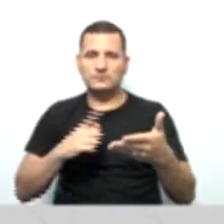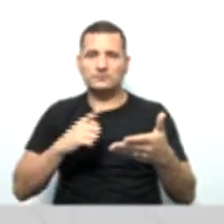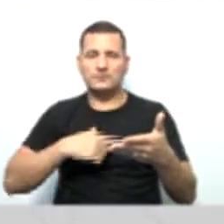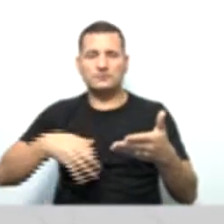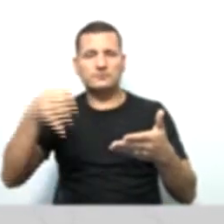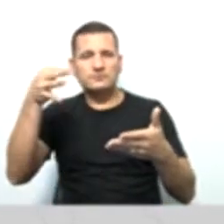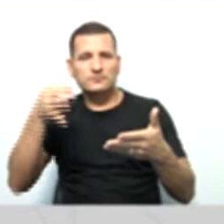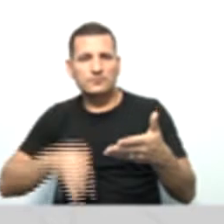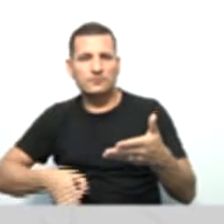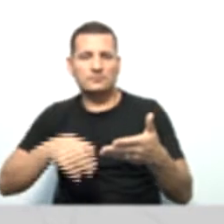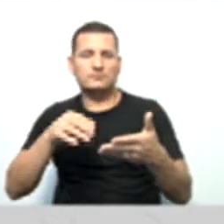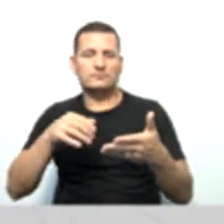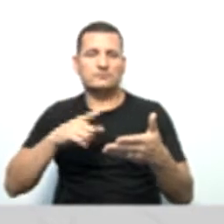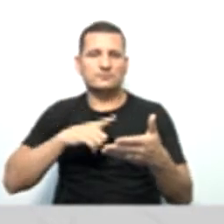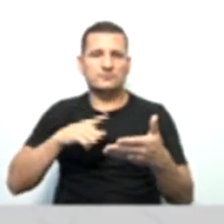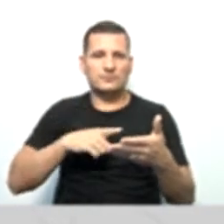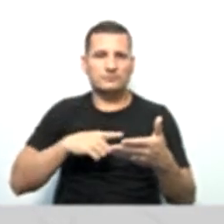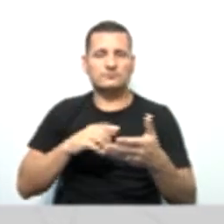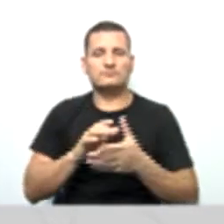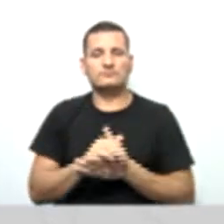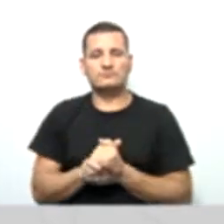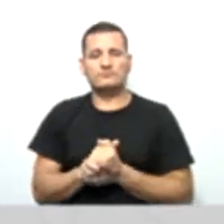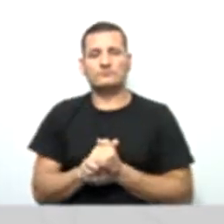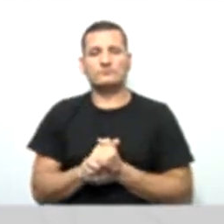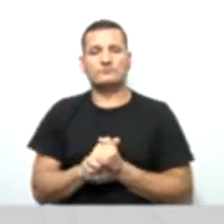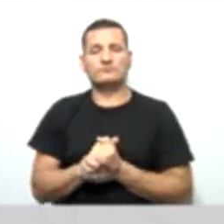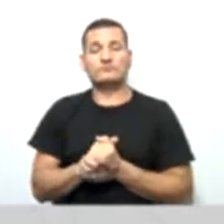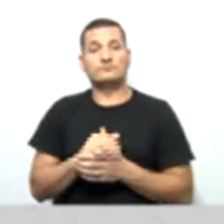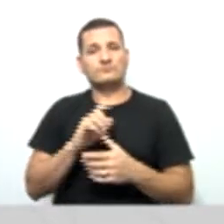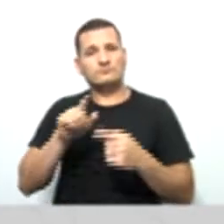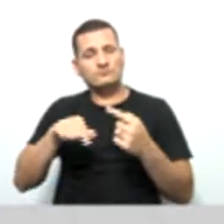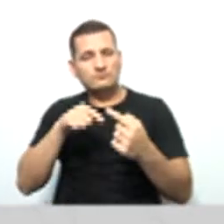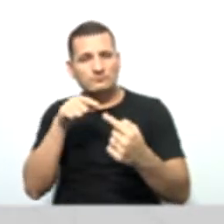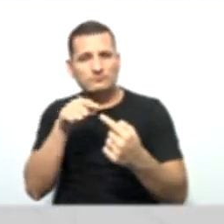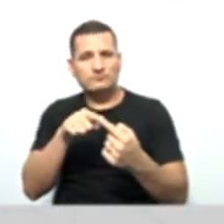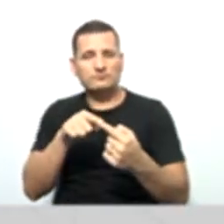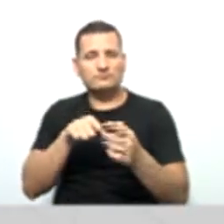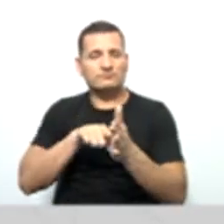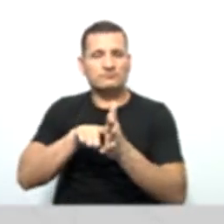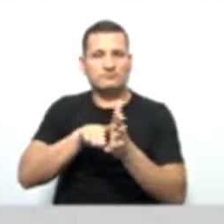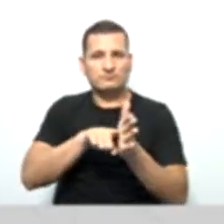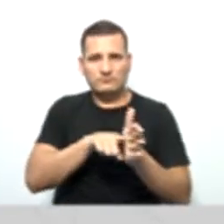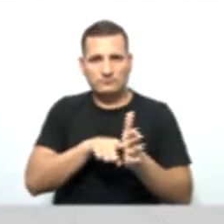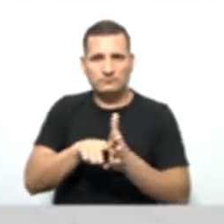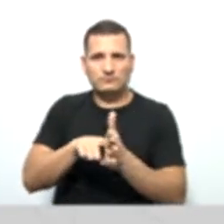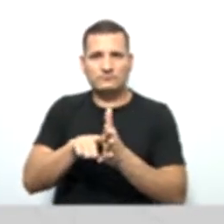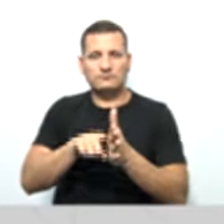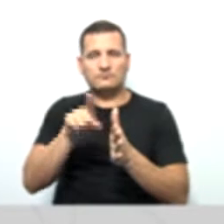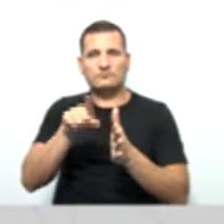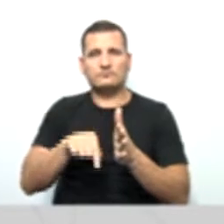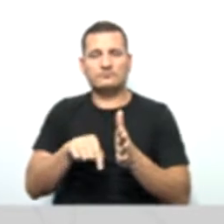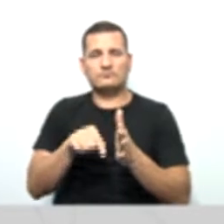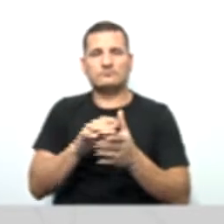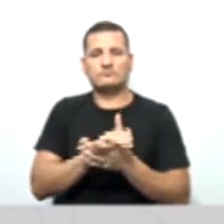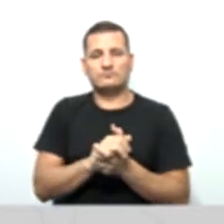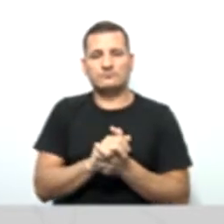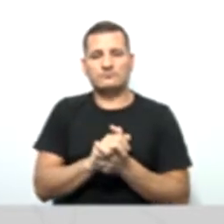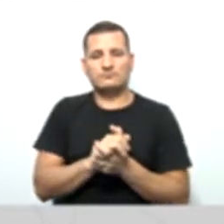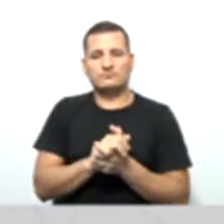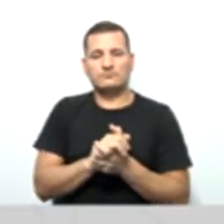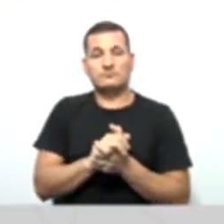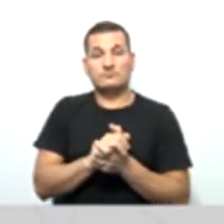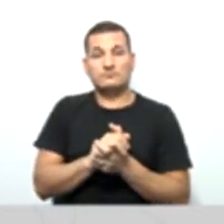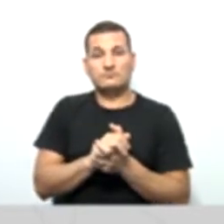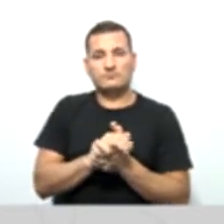se está sendo realizado como deveria né. O objetivo de uma auditoria é conduzir a empresa pelo